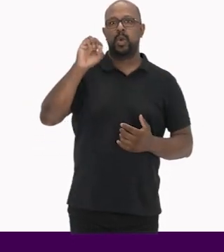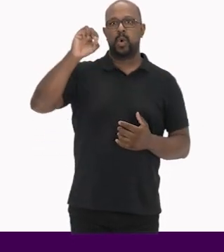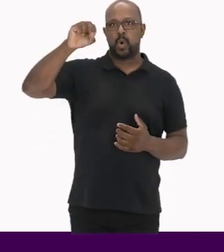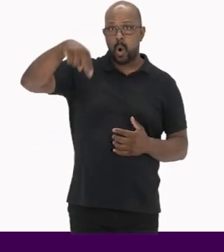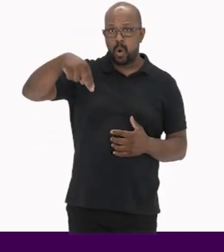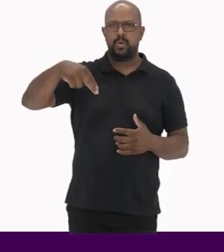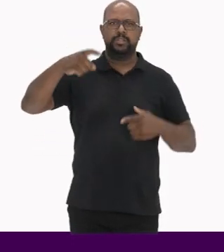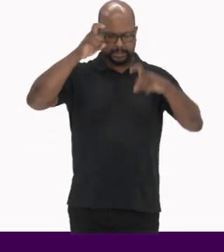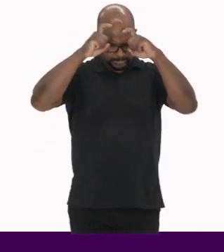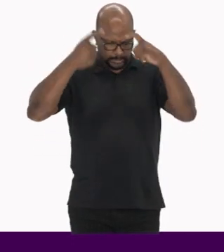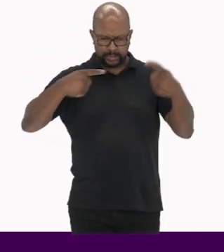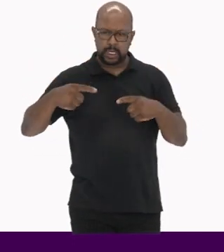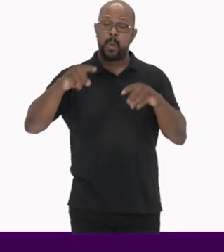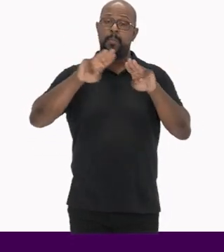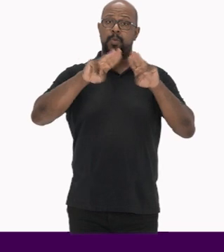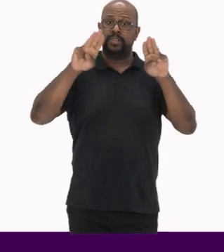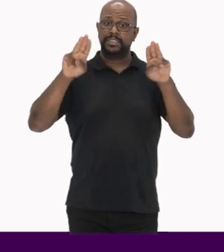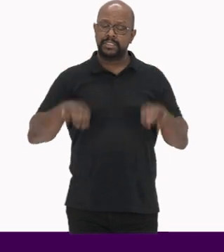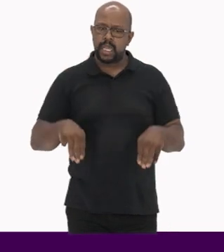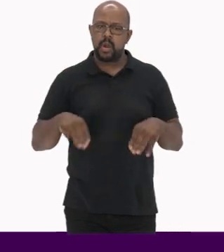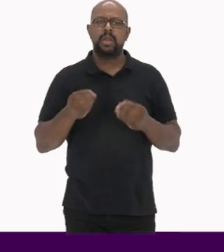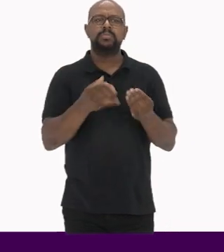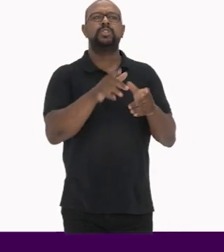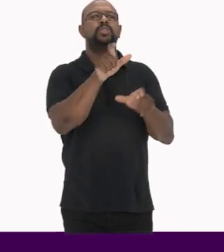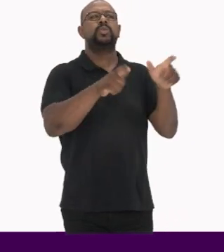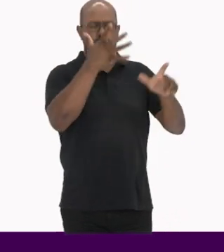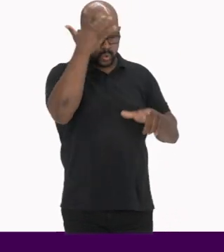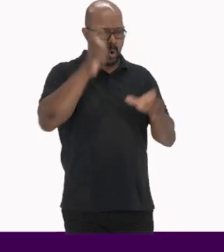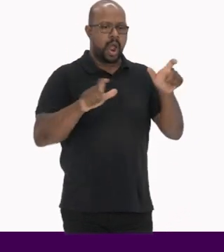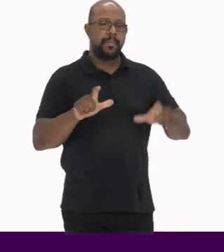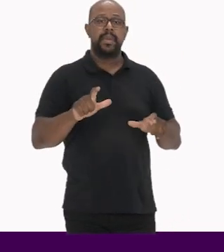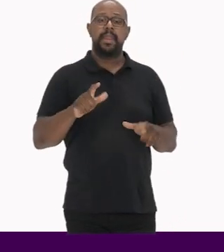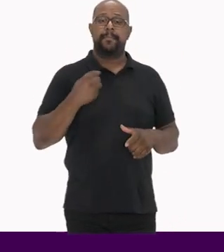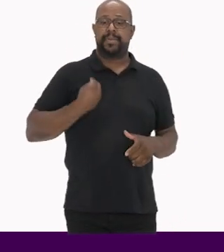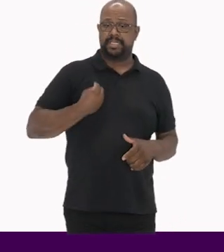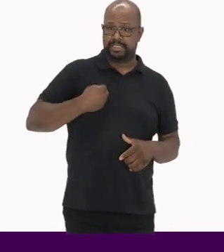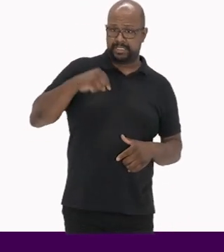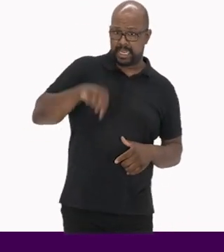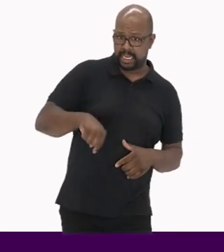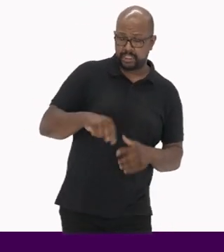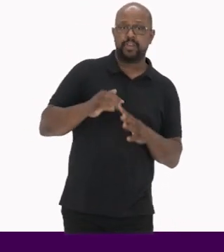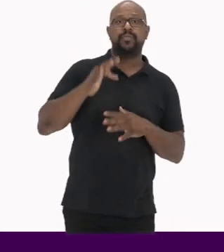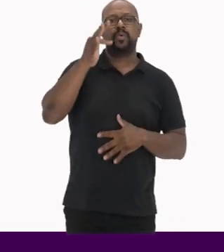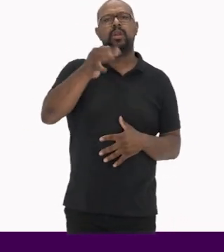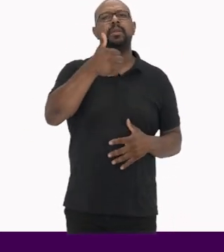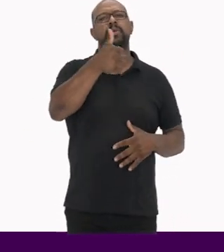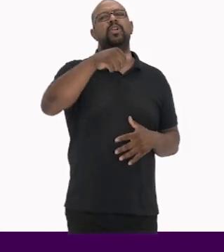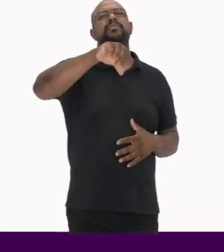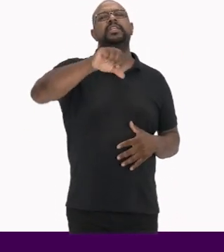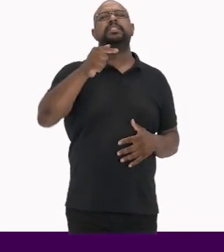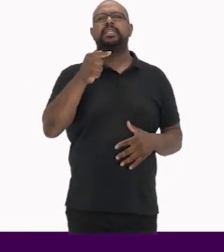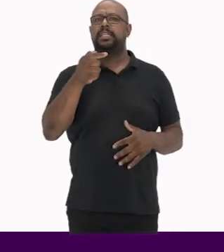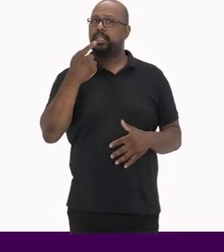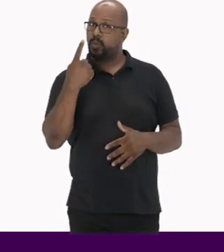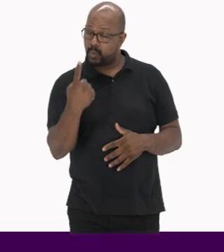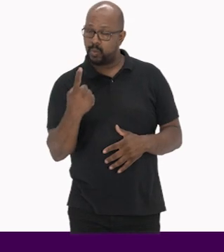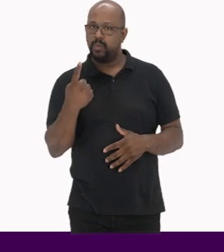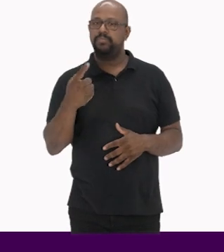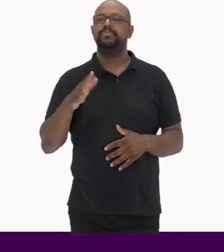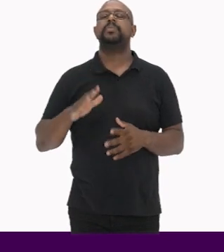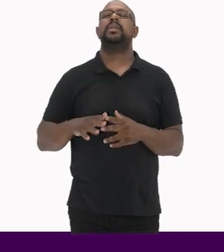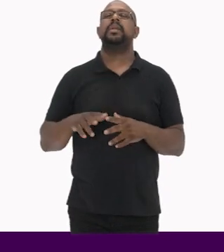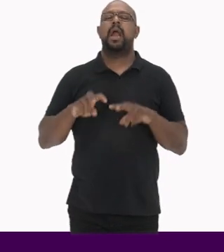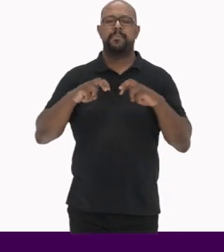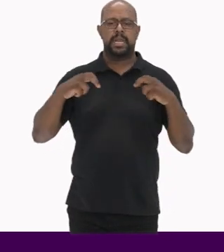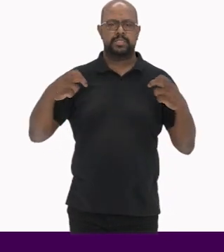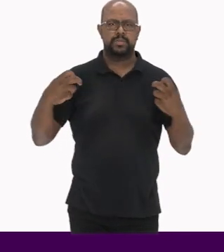Onde se discutiu o museu a serviço do homem presente e futuro Que foi realizado em 1971 E